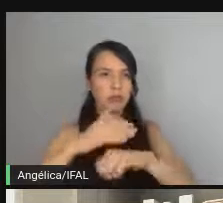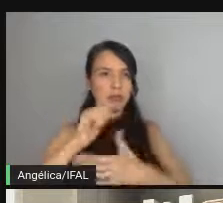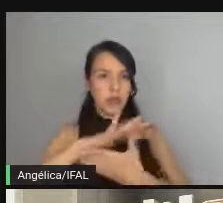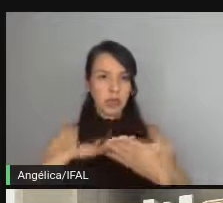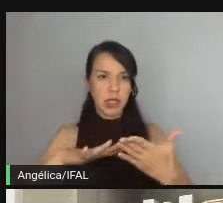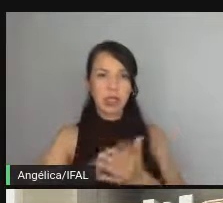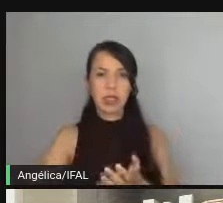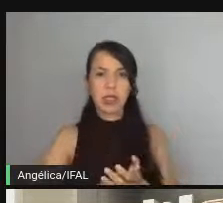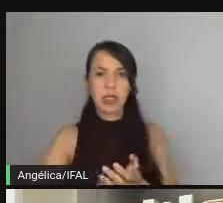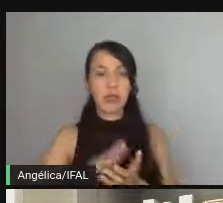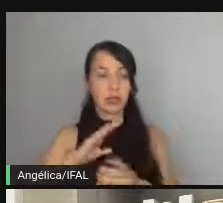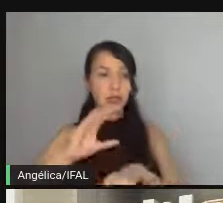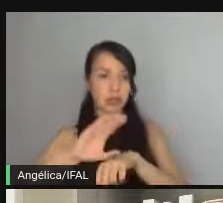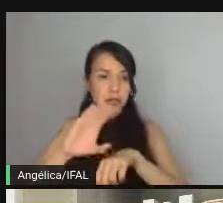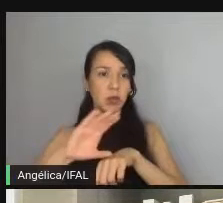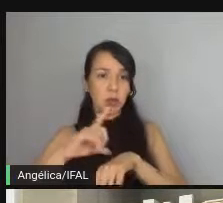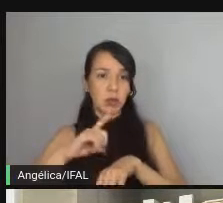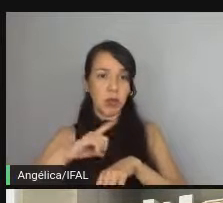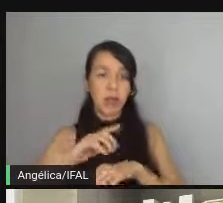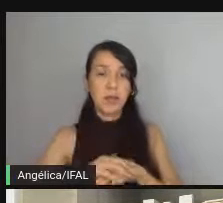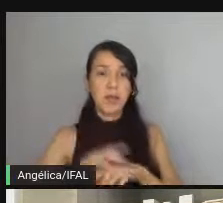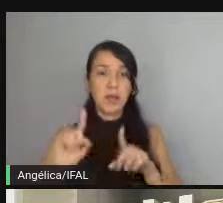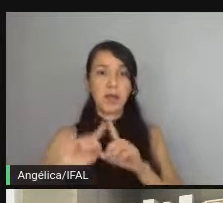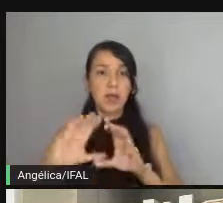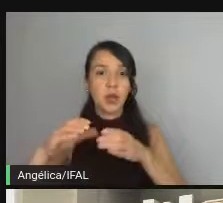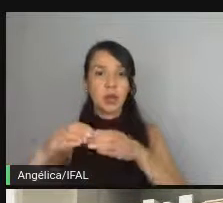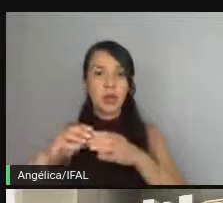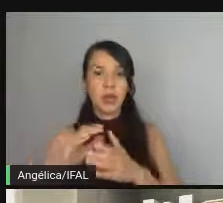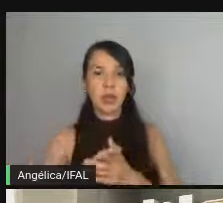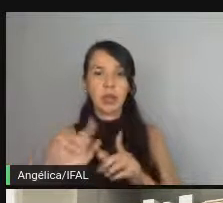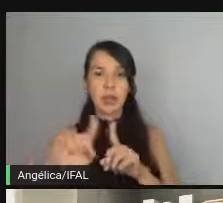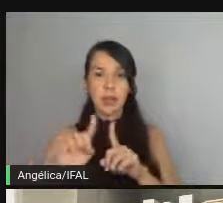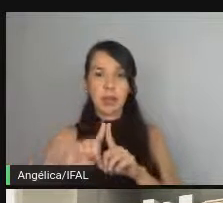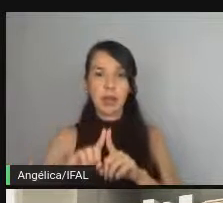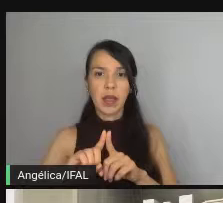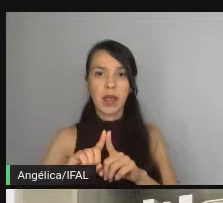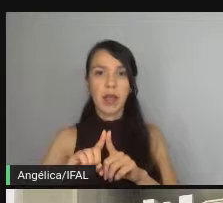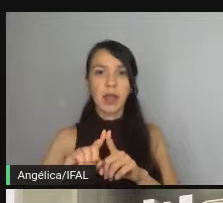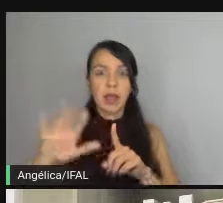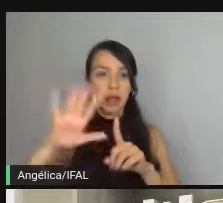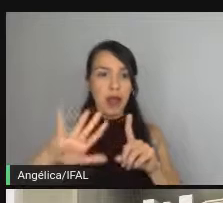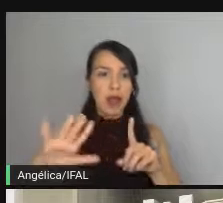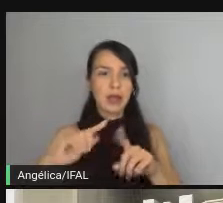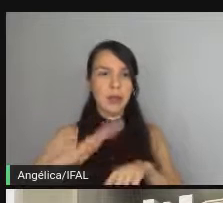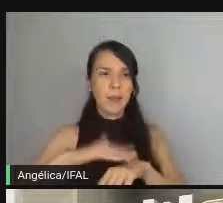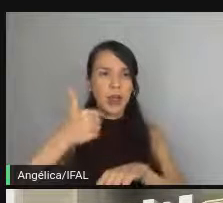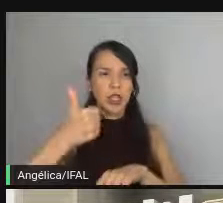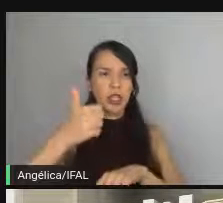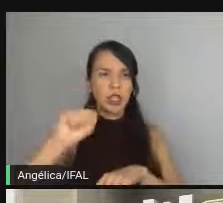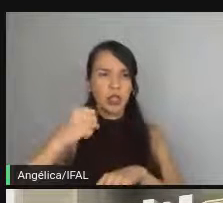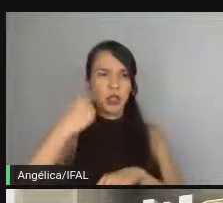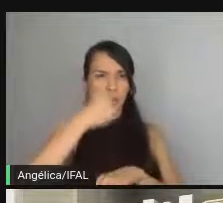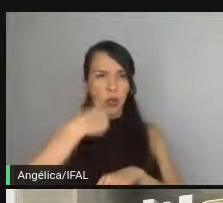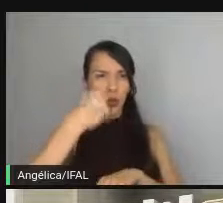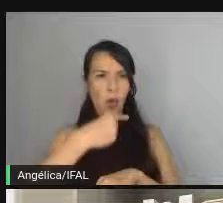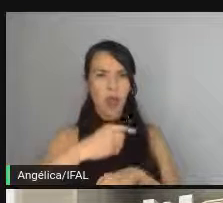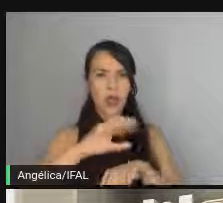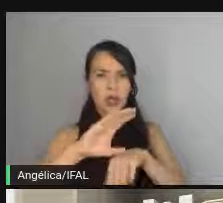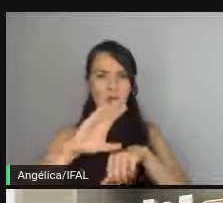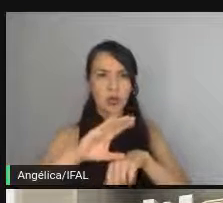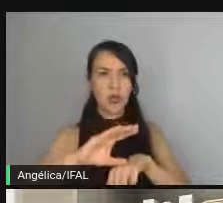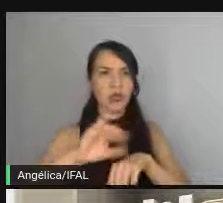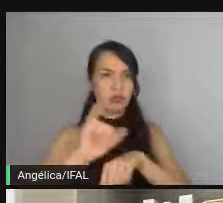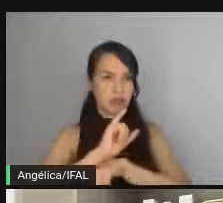que no curso tem existe uma comunidade exclusiva no slack também são mais de 18 horas de curso com abordagem bem